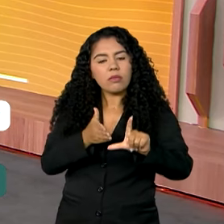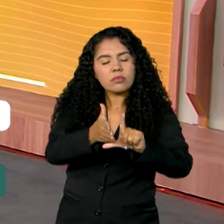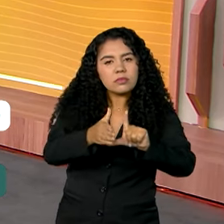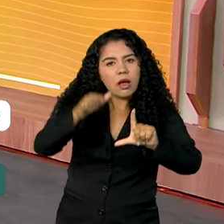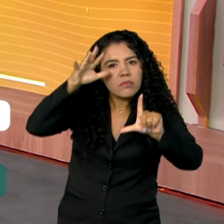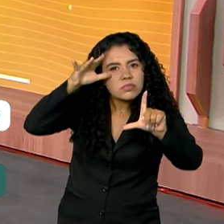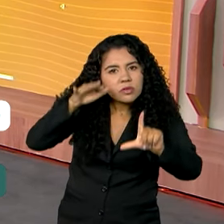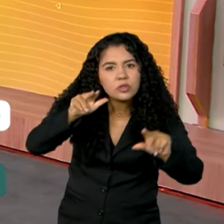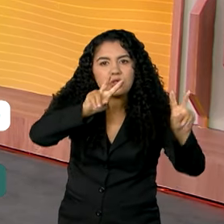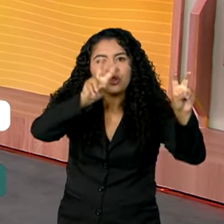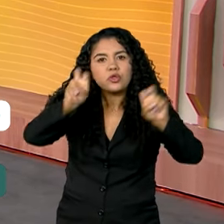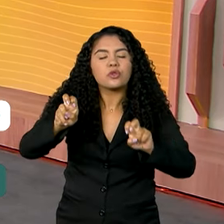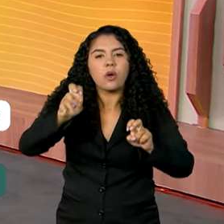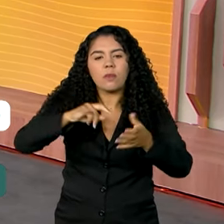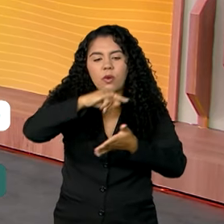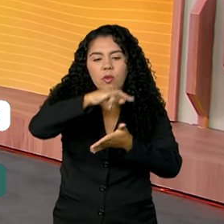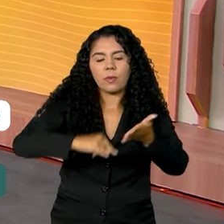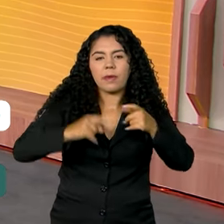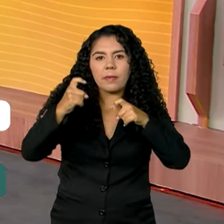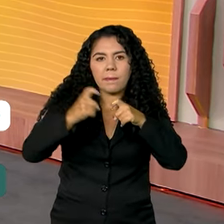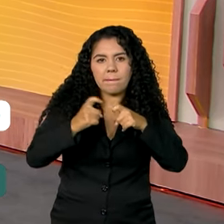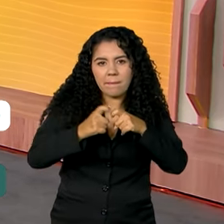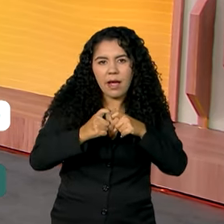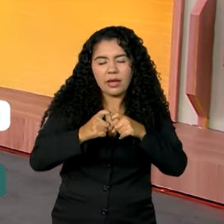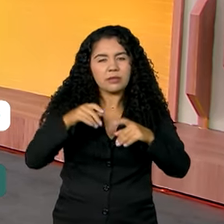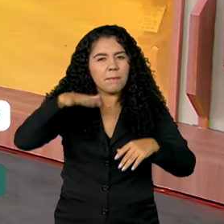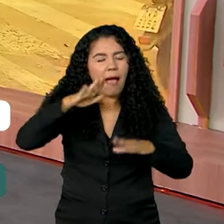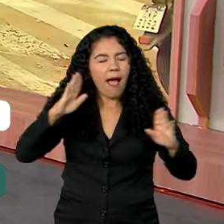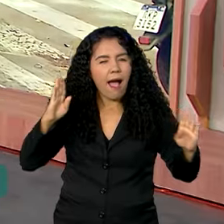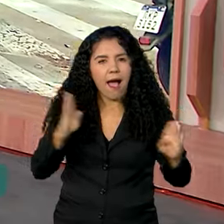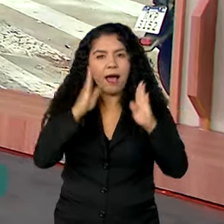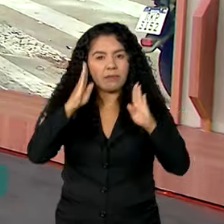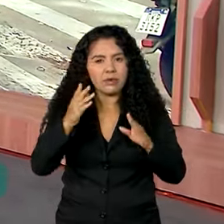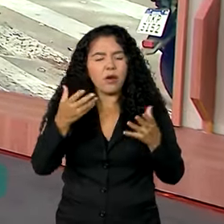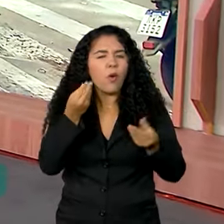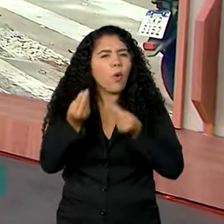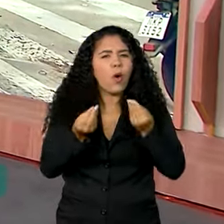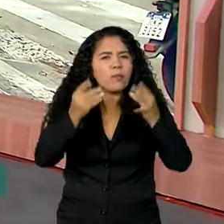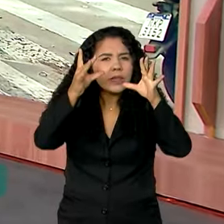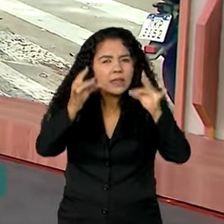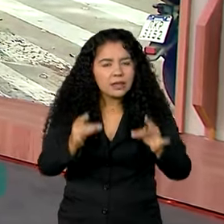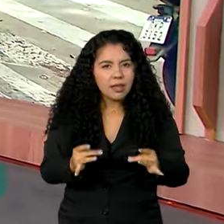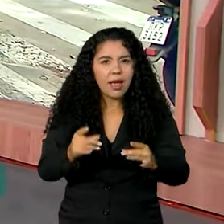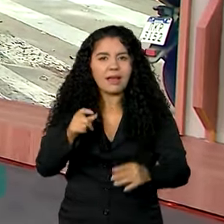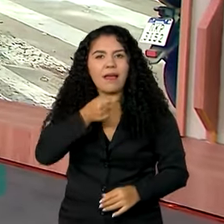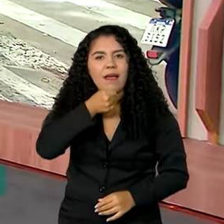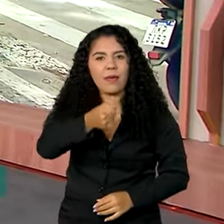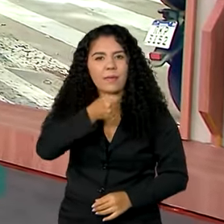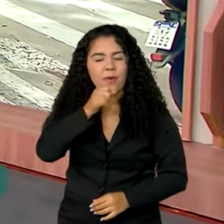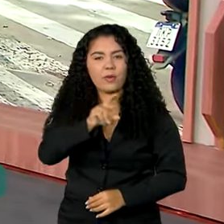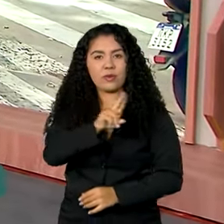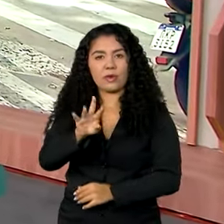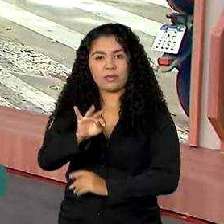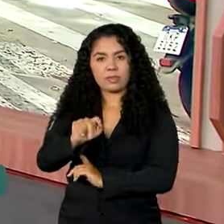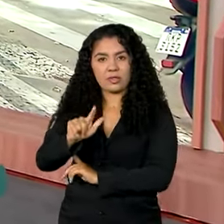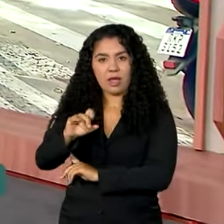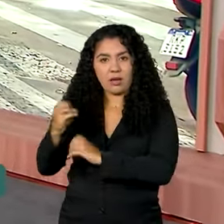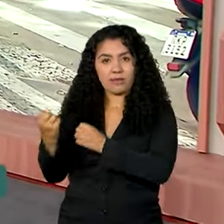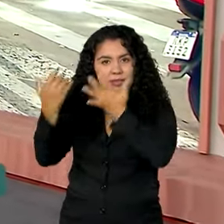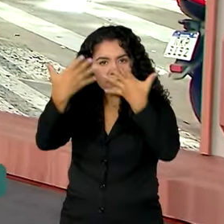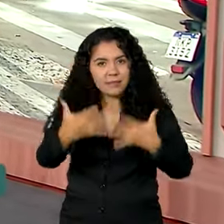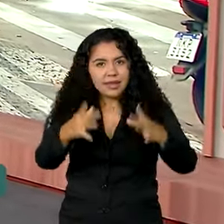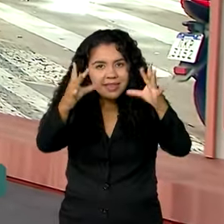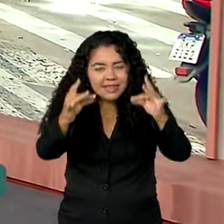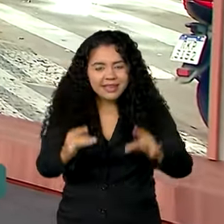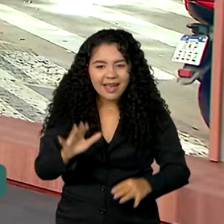de avaliação social com maior rapidez. Vamos saber os detalhes desse serviço com o repórter Tiago Pimenta, que fala ao vivo, direto do Rio de Janeiro.